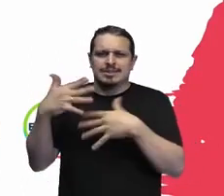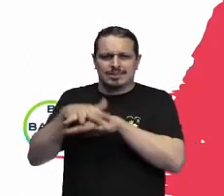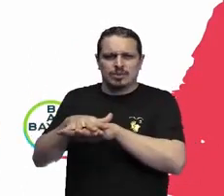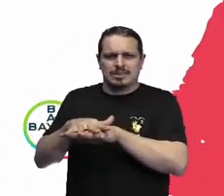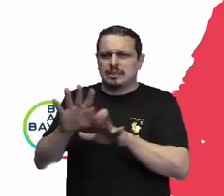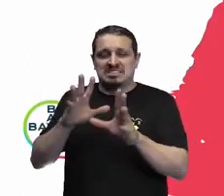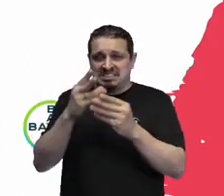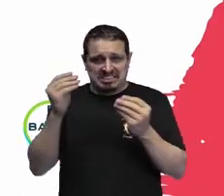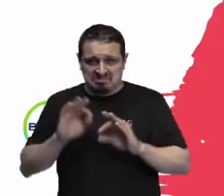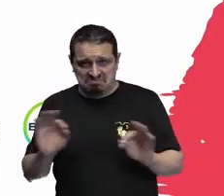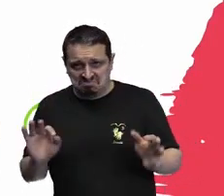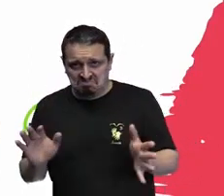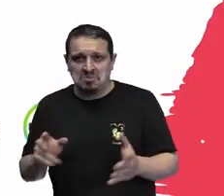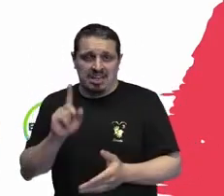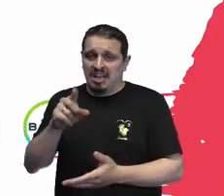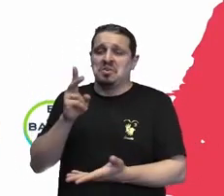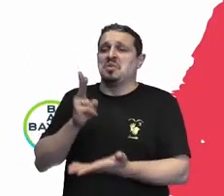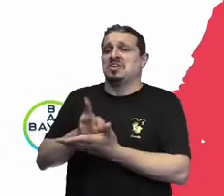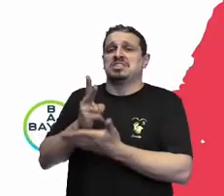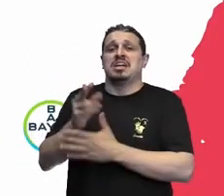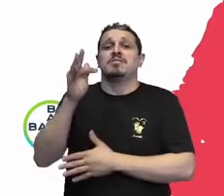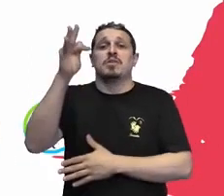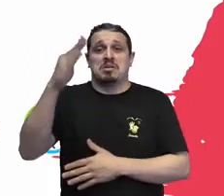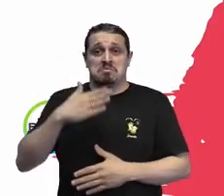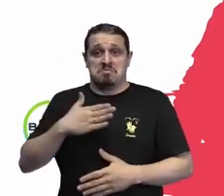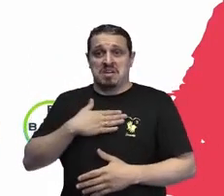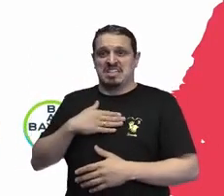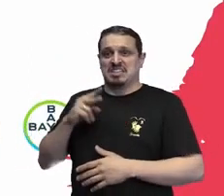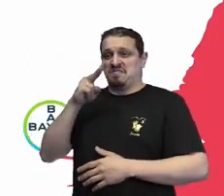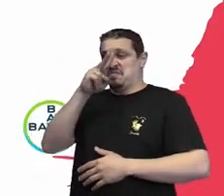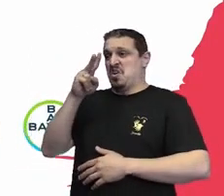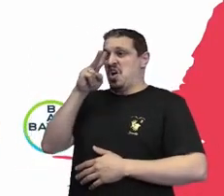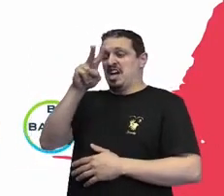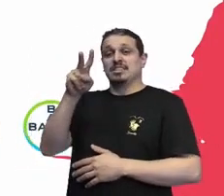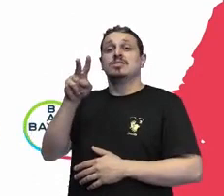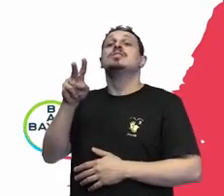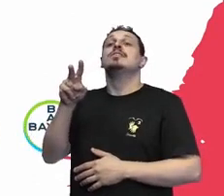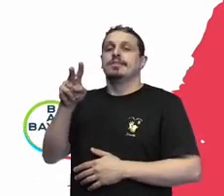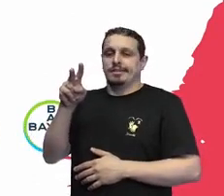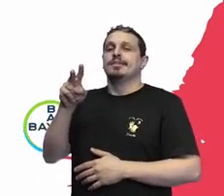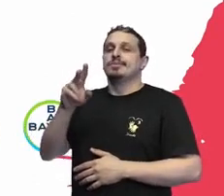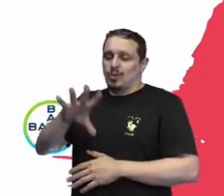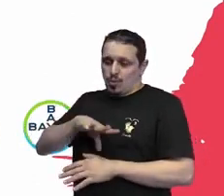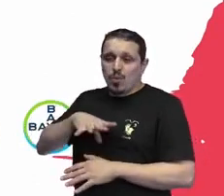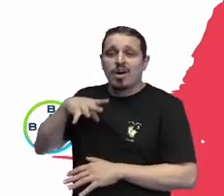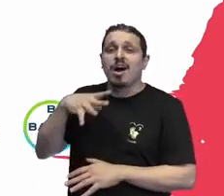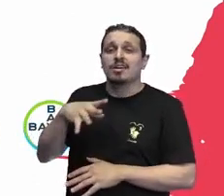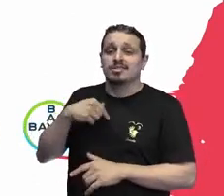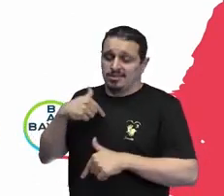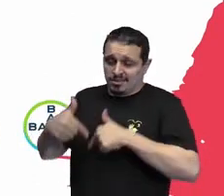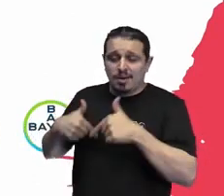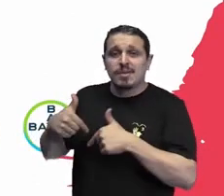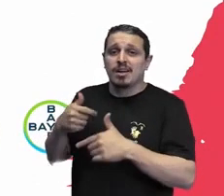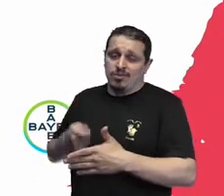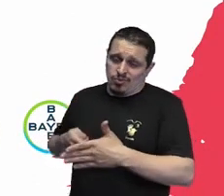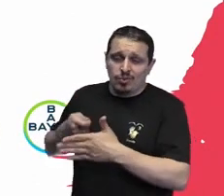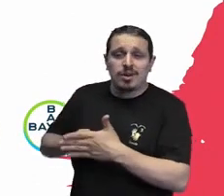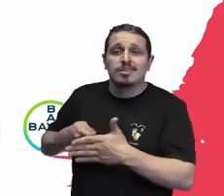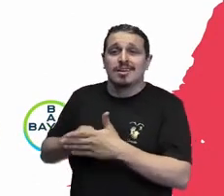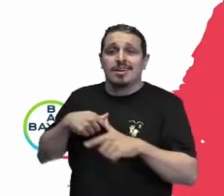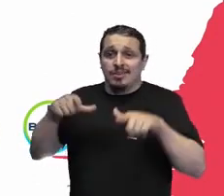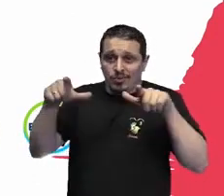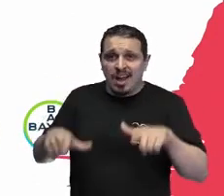e que você vai constatar essa diversidade, o que a gente precisa batalhar é para que esses espaços sejam inclusivos, para que, de fato,